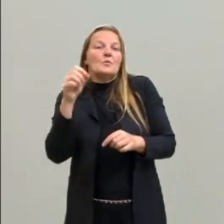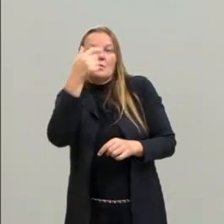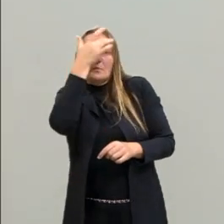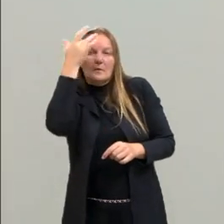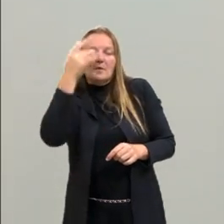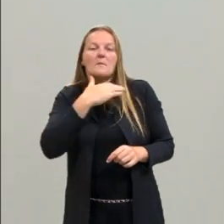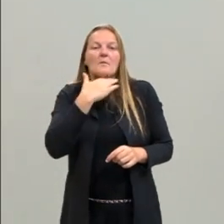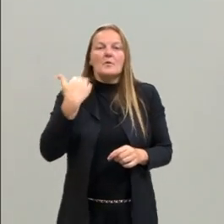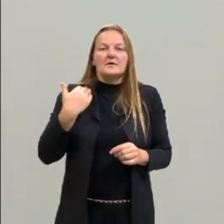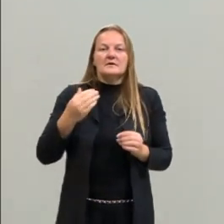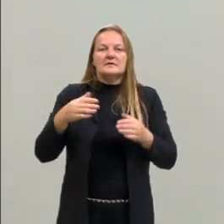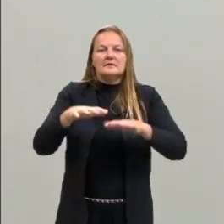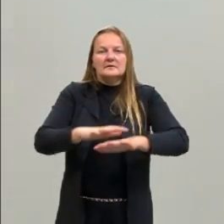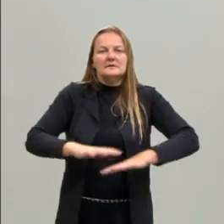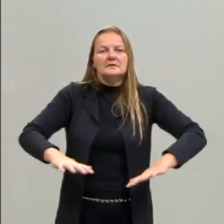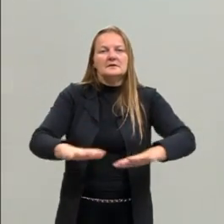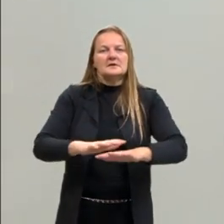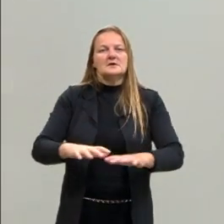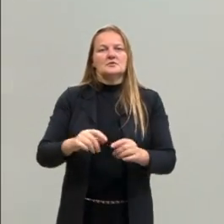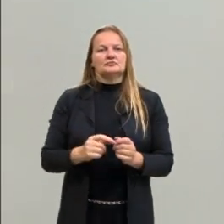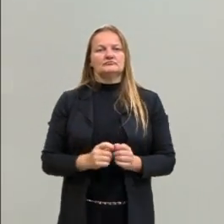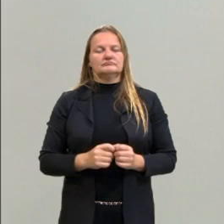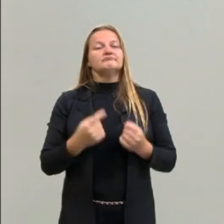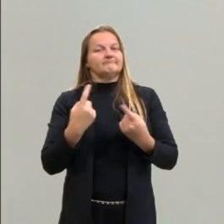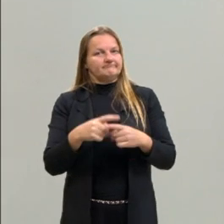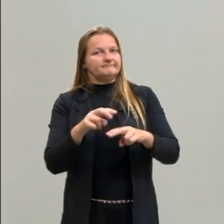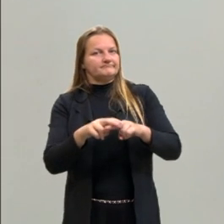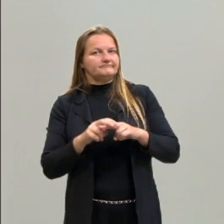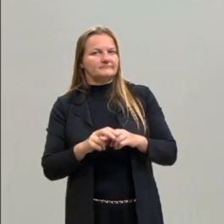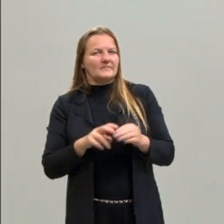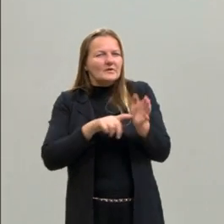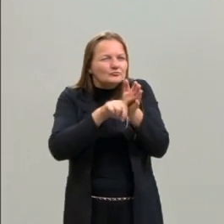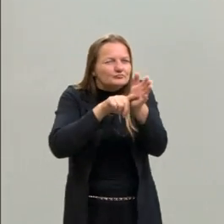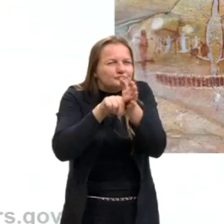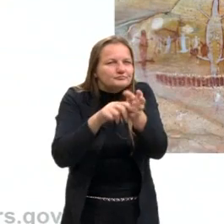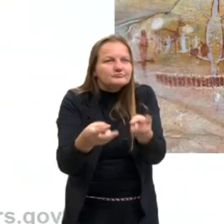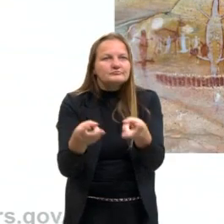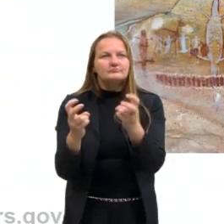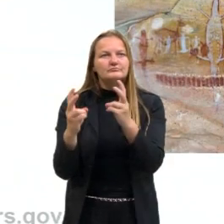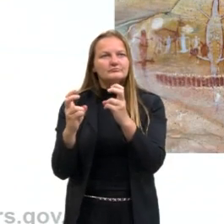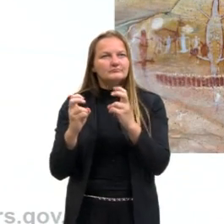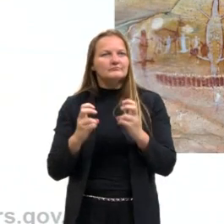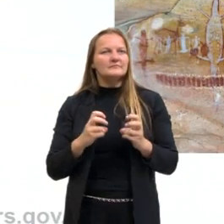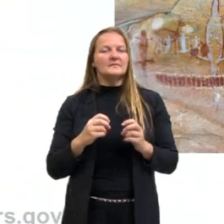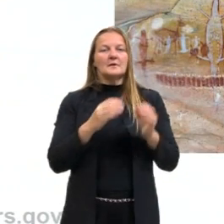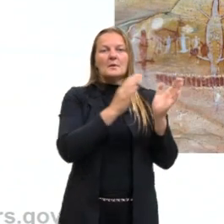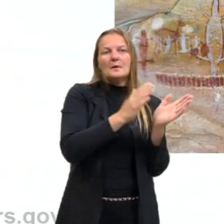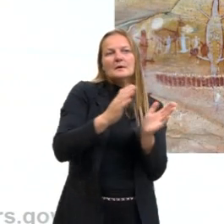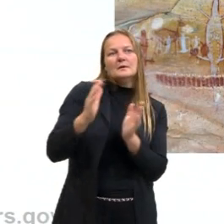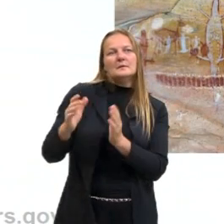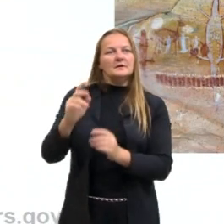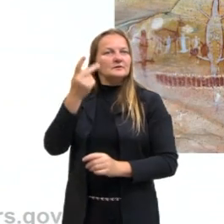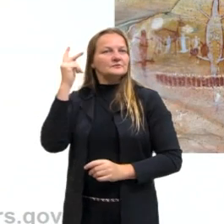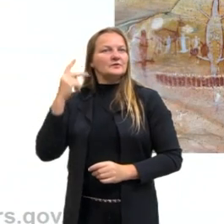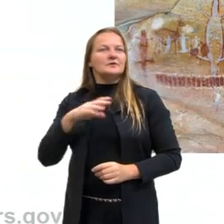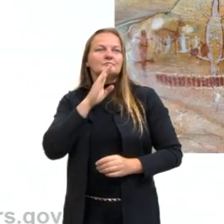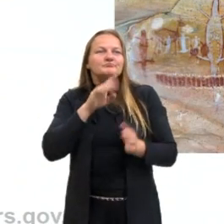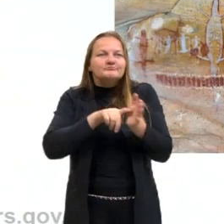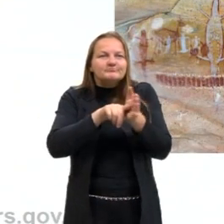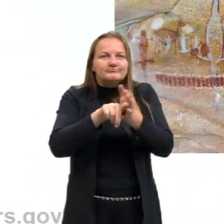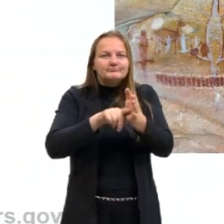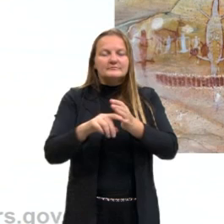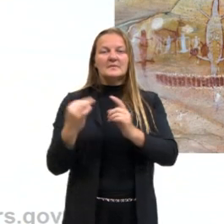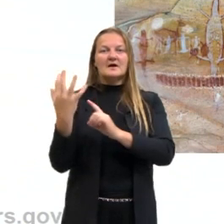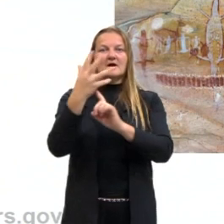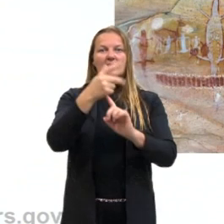santuário mesmo. Então para a gente explorar um pouco mais sobre esses períodos, vamos lá. A